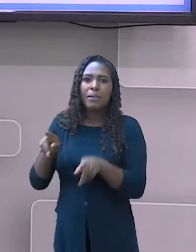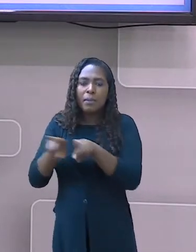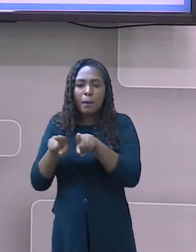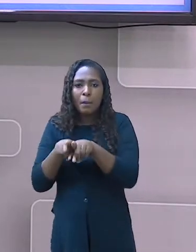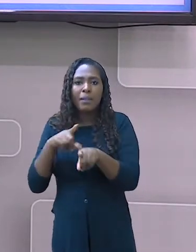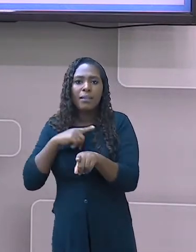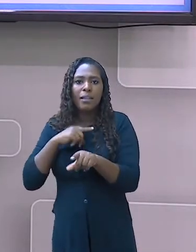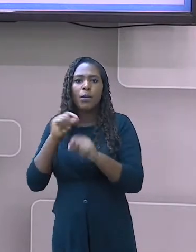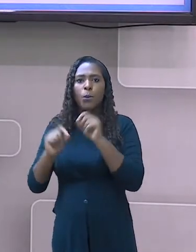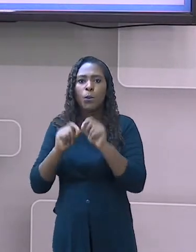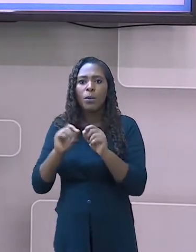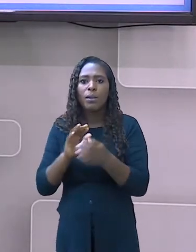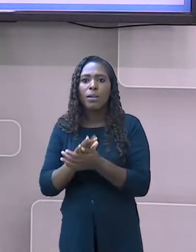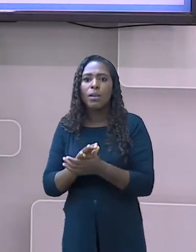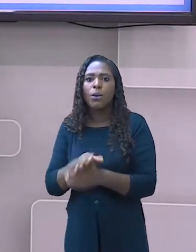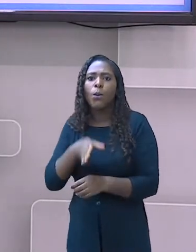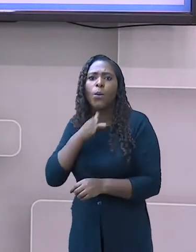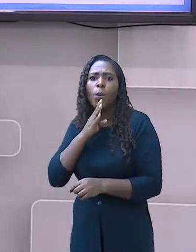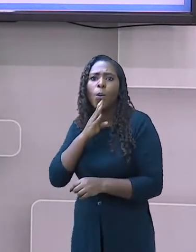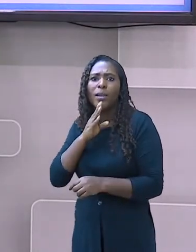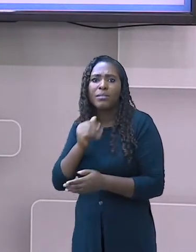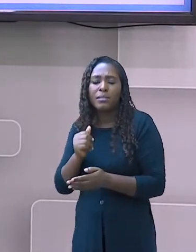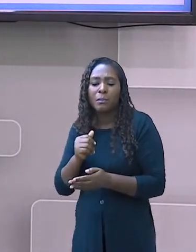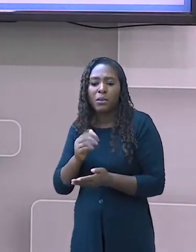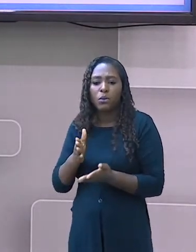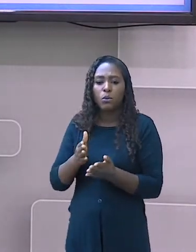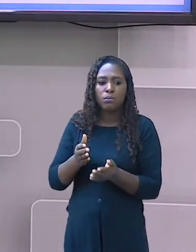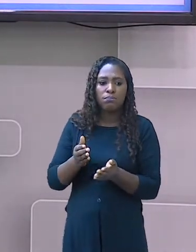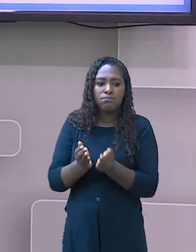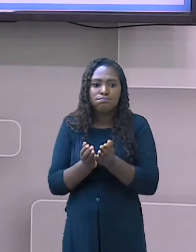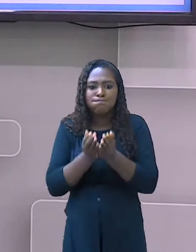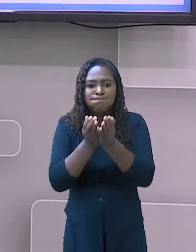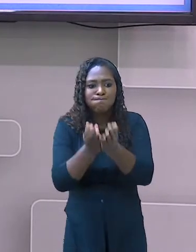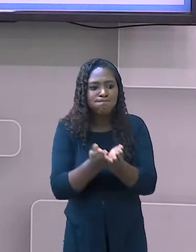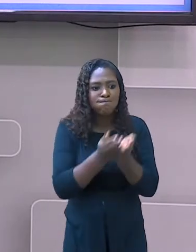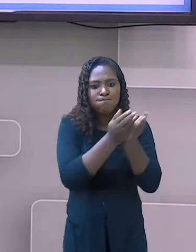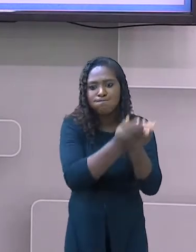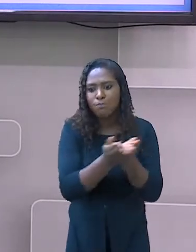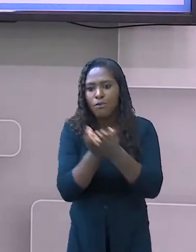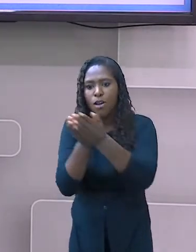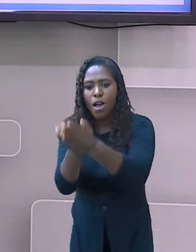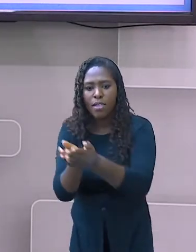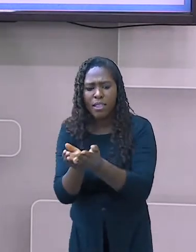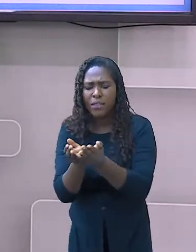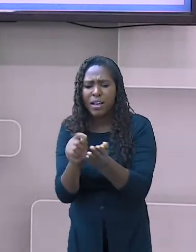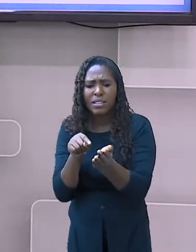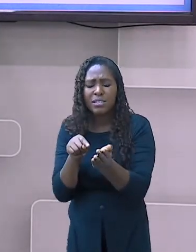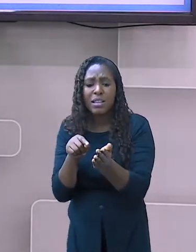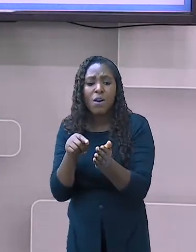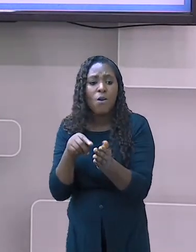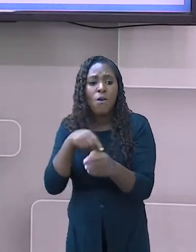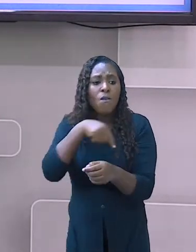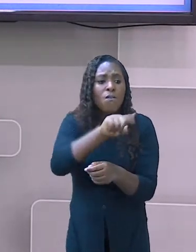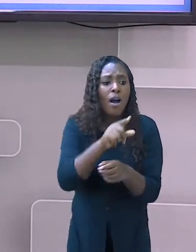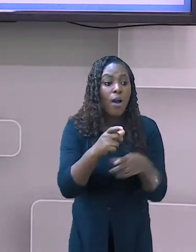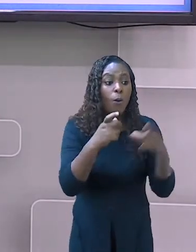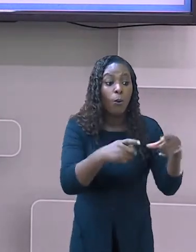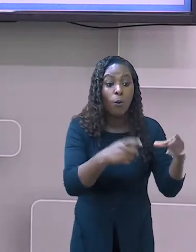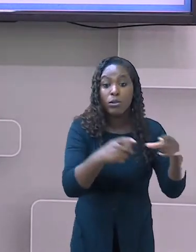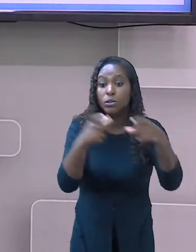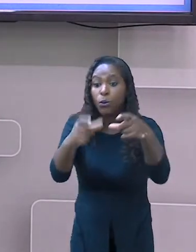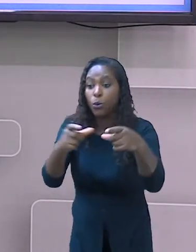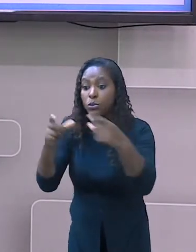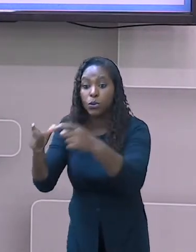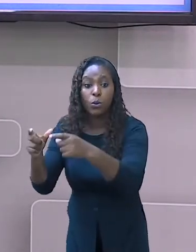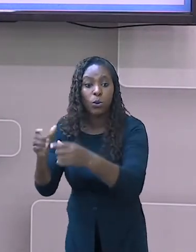falado. Era de interesse. Ter conhecimento sobre a navegação. Era de interesse as embarcações se